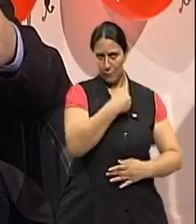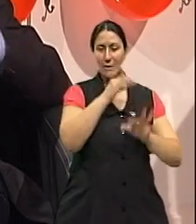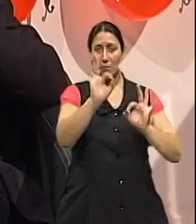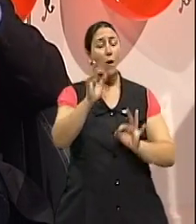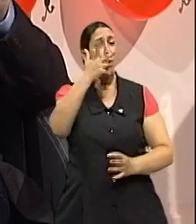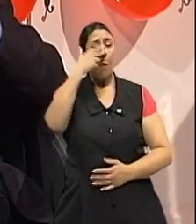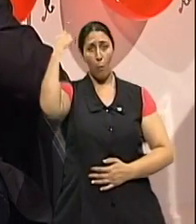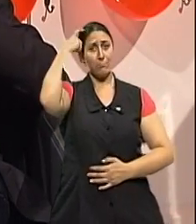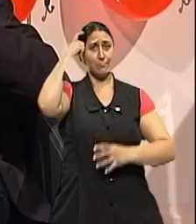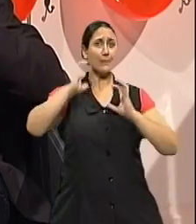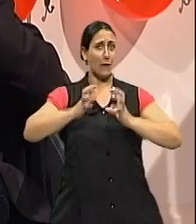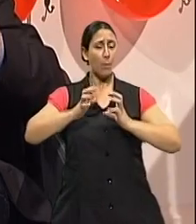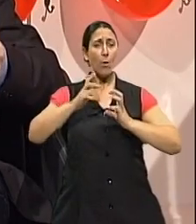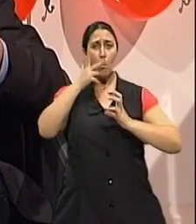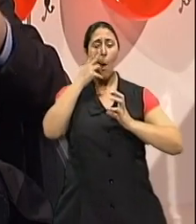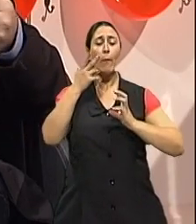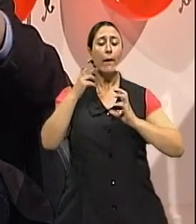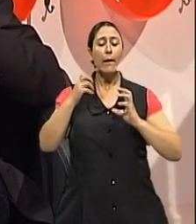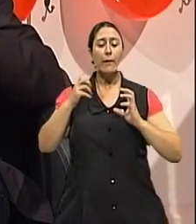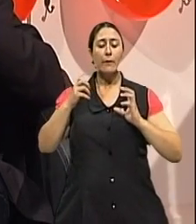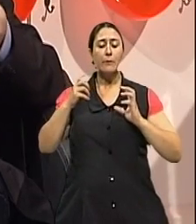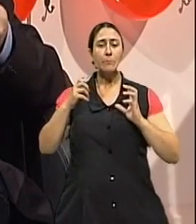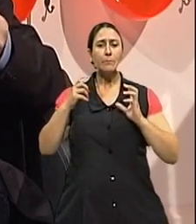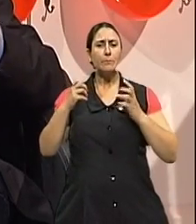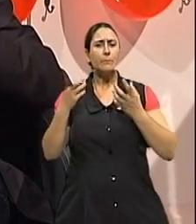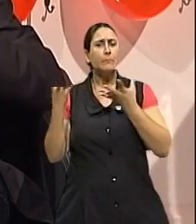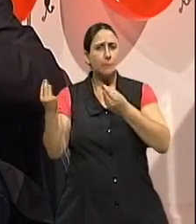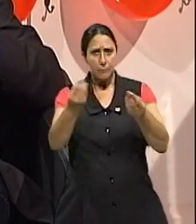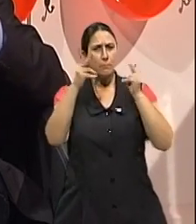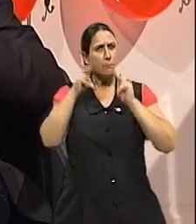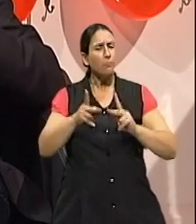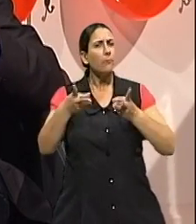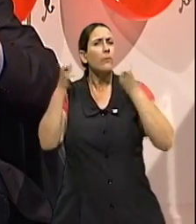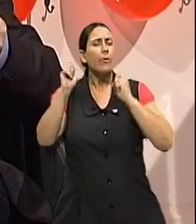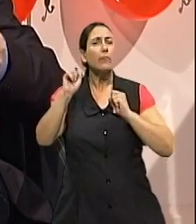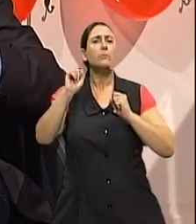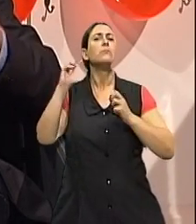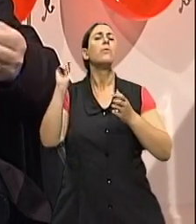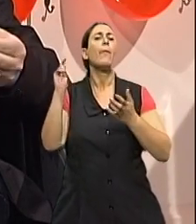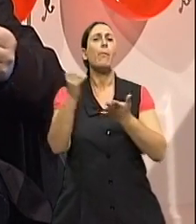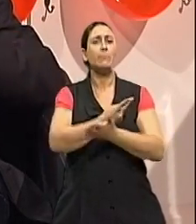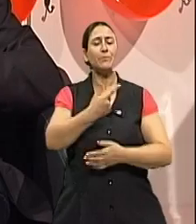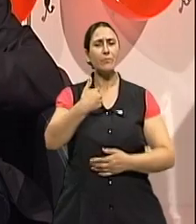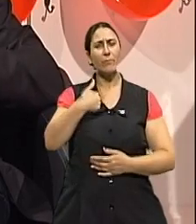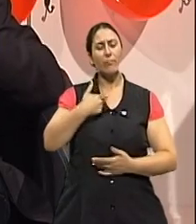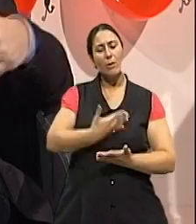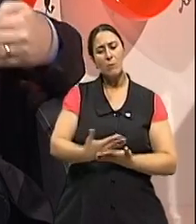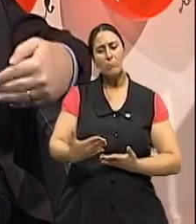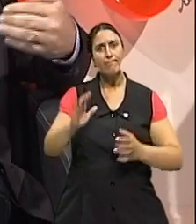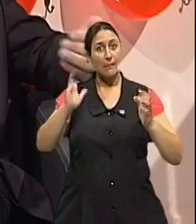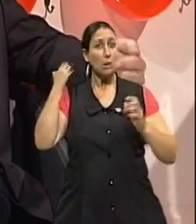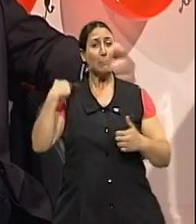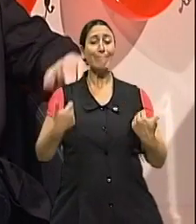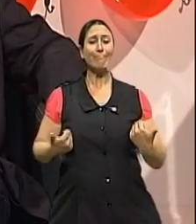central, e assim, que vai aparecer transtornos mentais, elas vão aparecer alterações no comportamento, né? Então, muitas